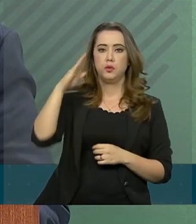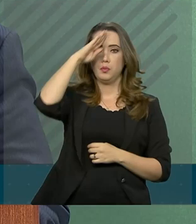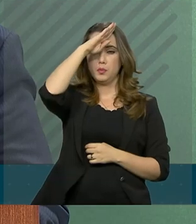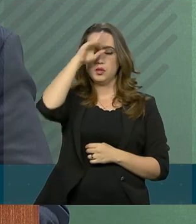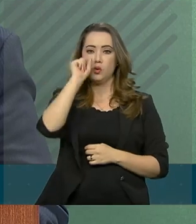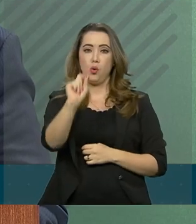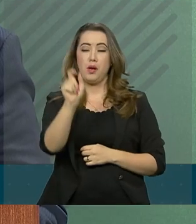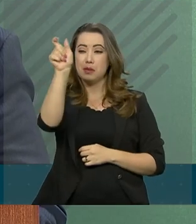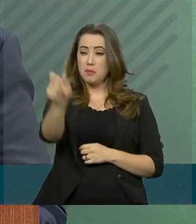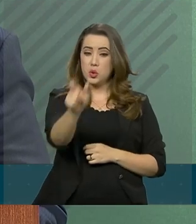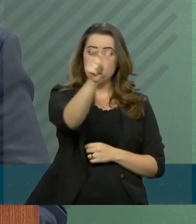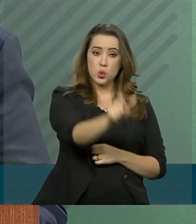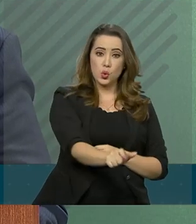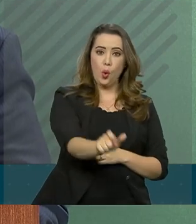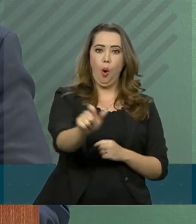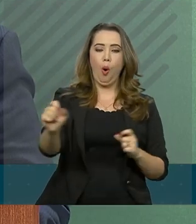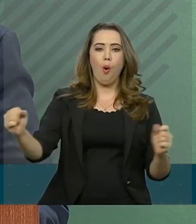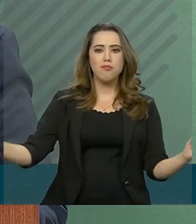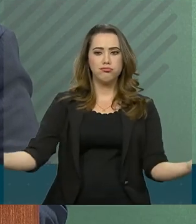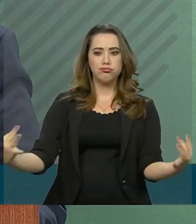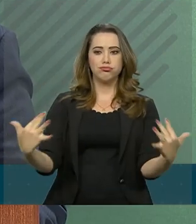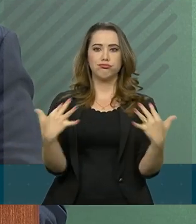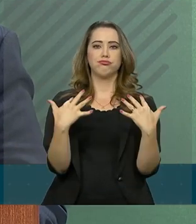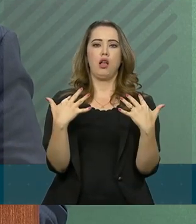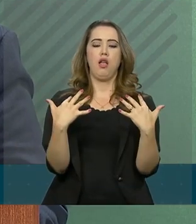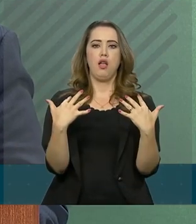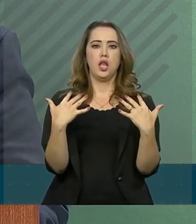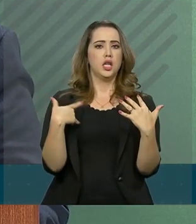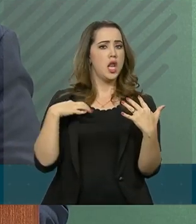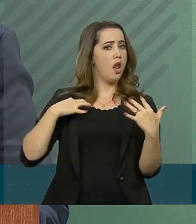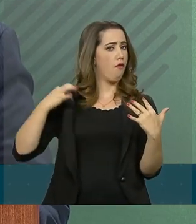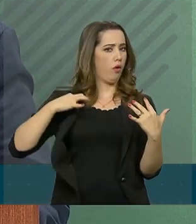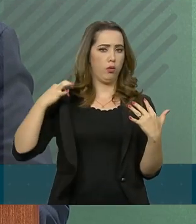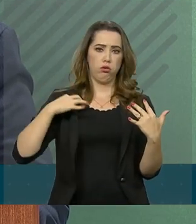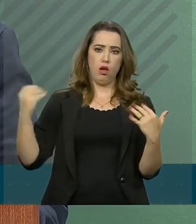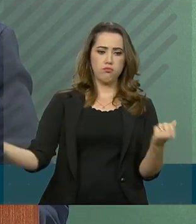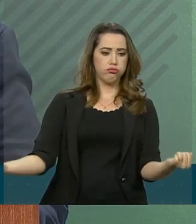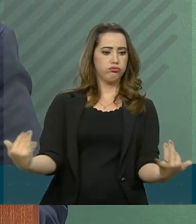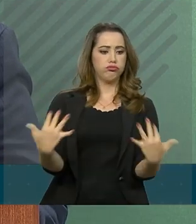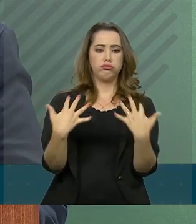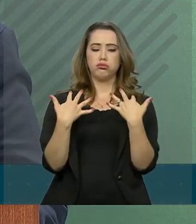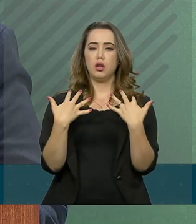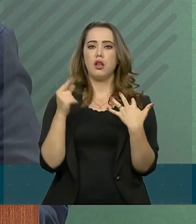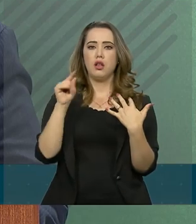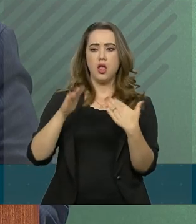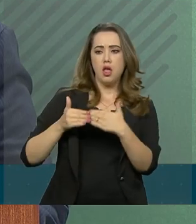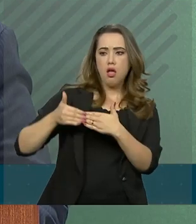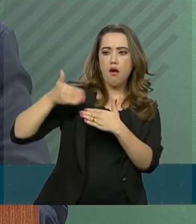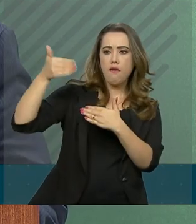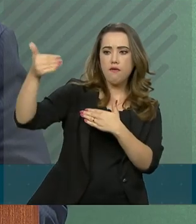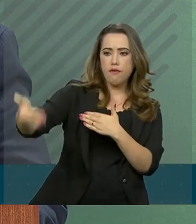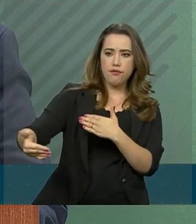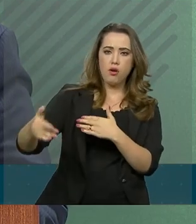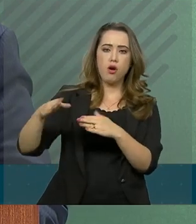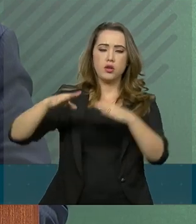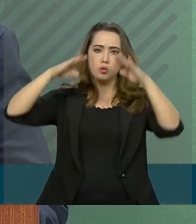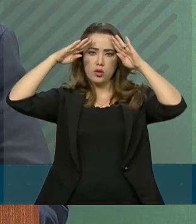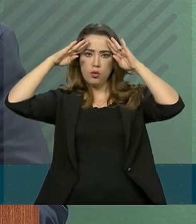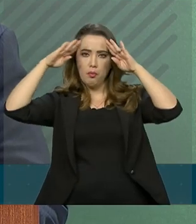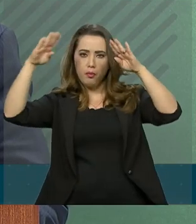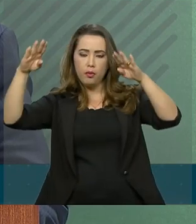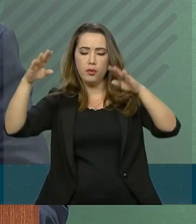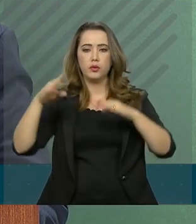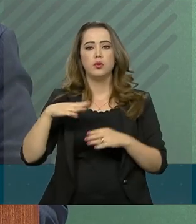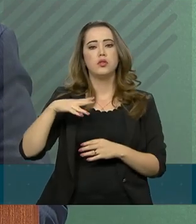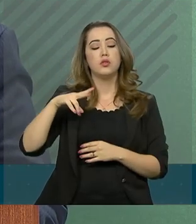aqueles que foram ao seu encontro de forma espontânea na parte exterior do aeroporto de Vitória